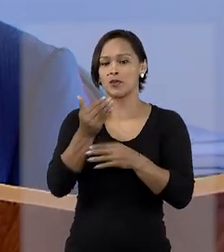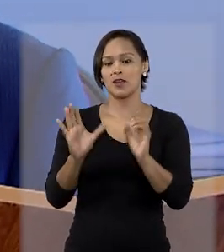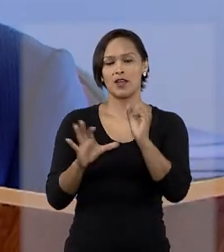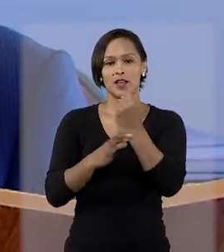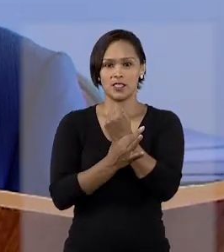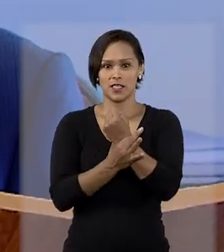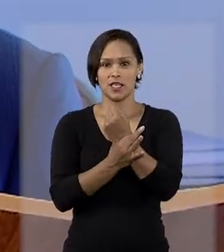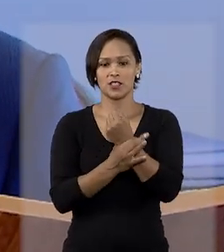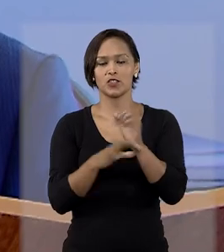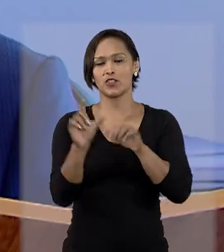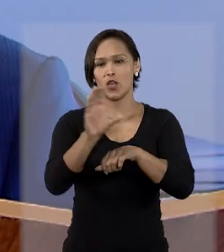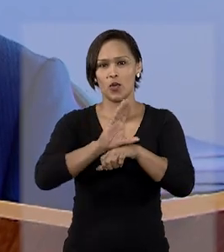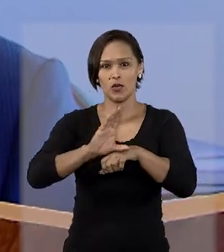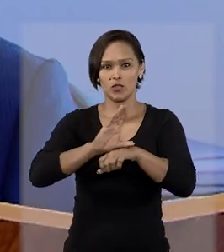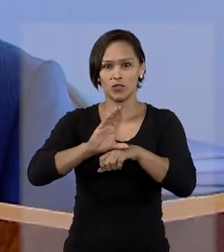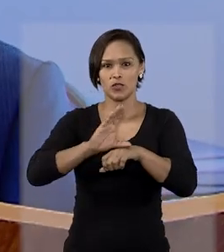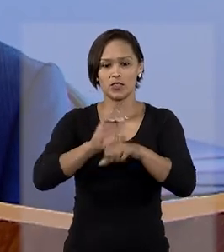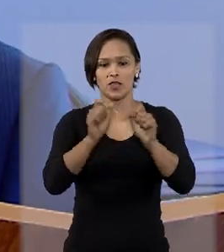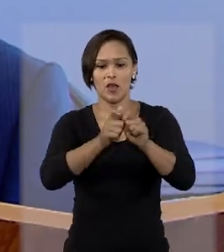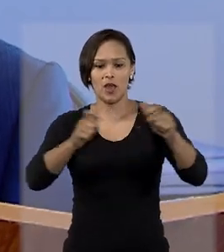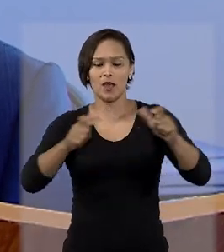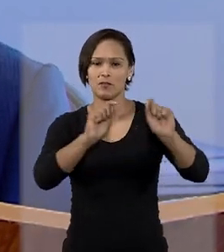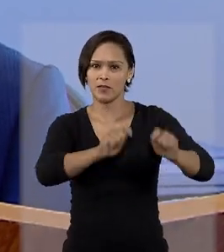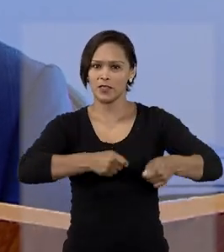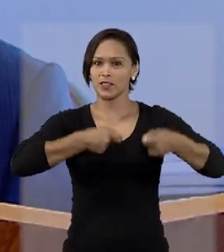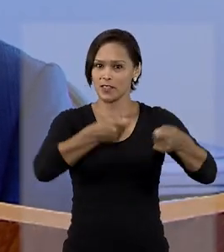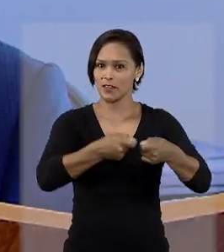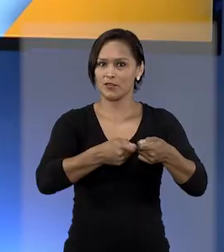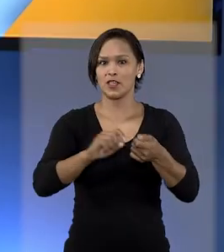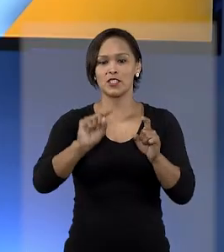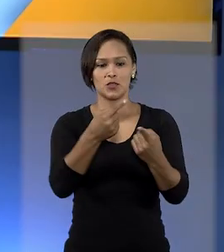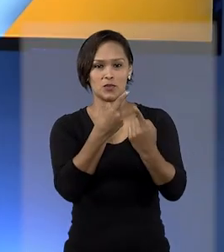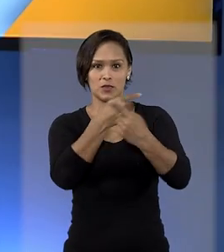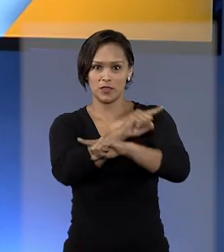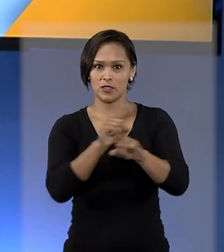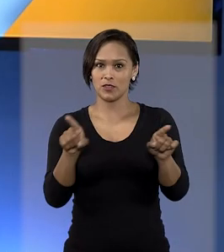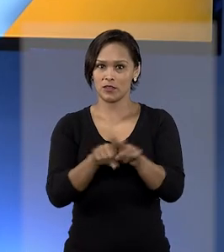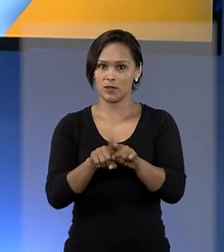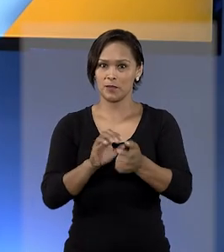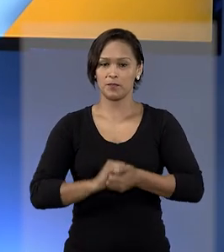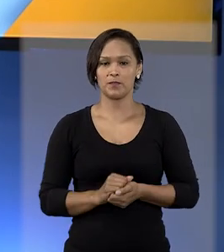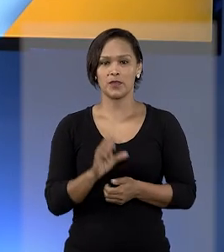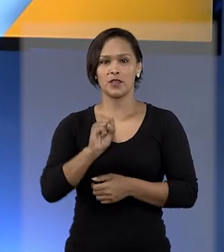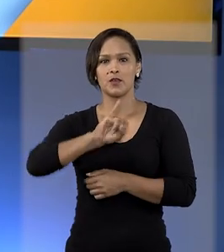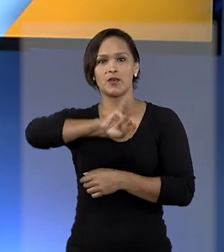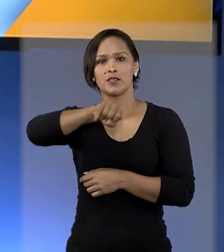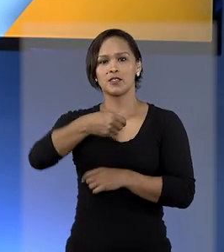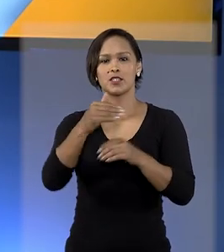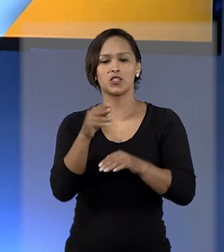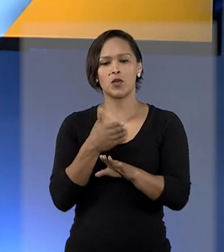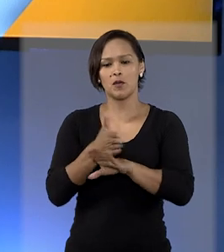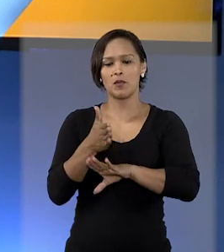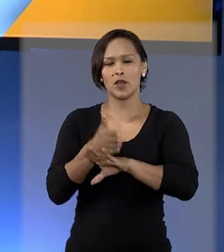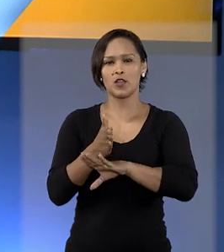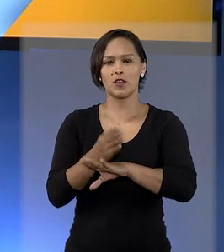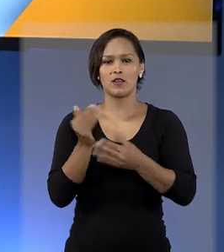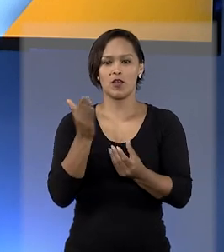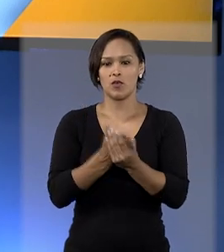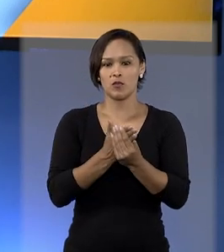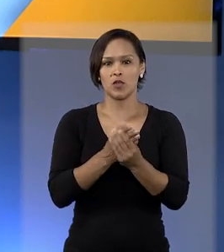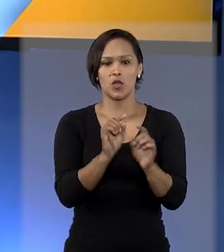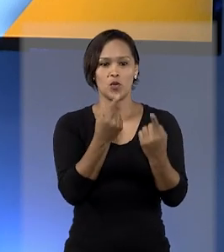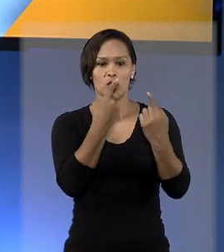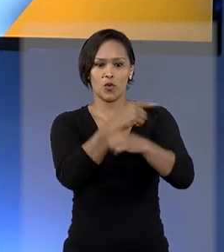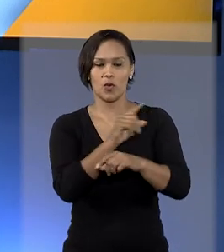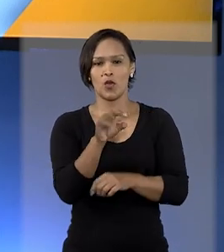constitucionais da ampla defesa e do contraditório. E o STJ mandou enviar os processos contra o ex